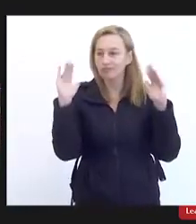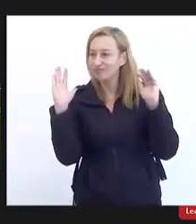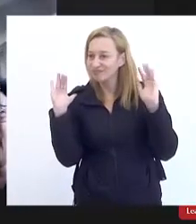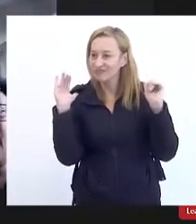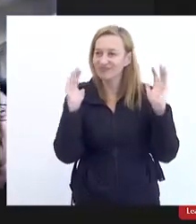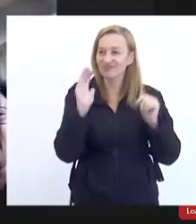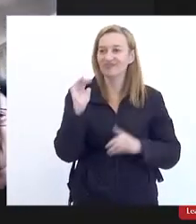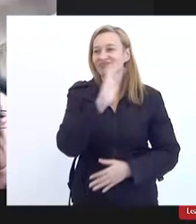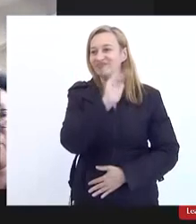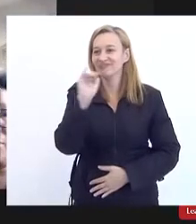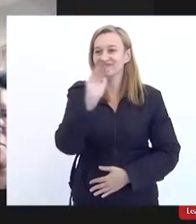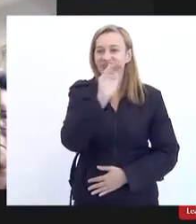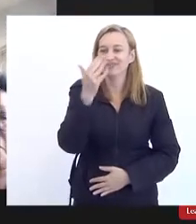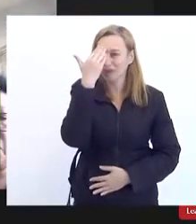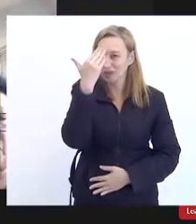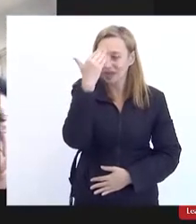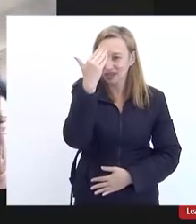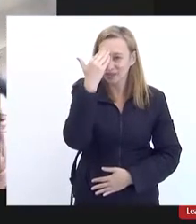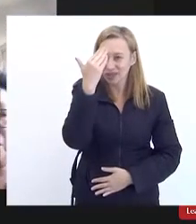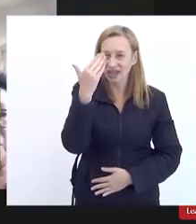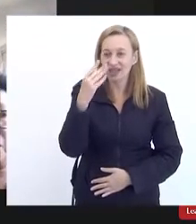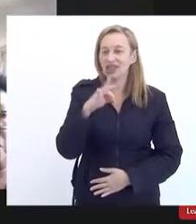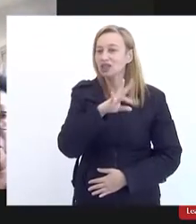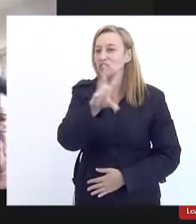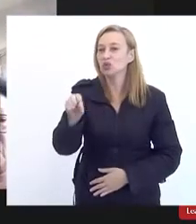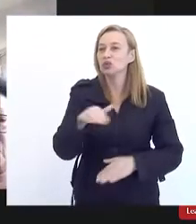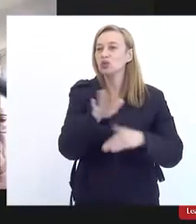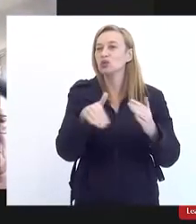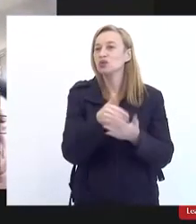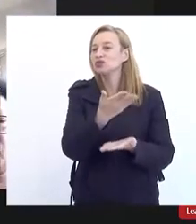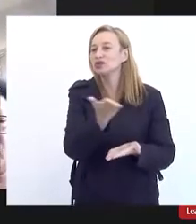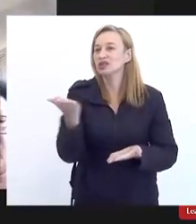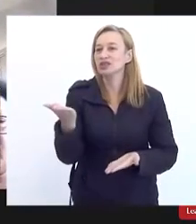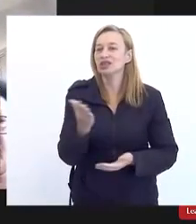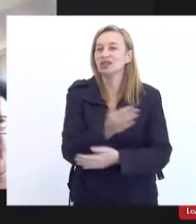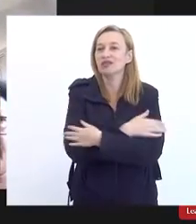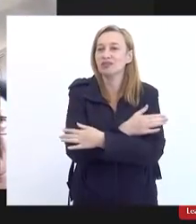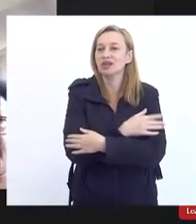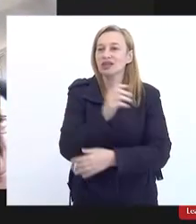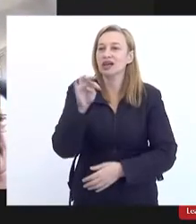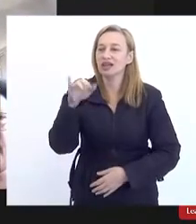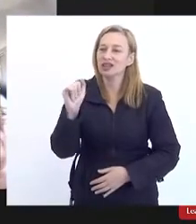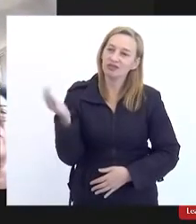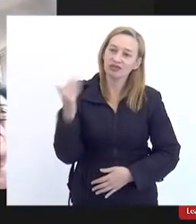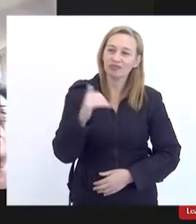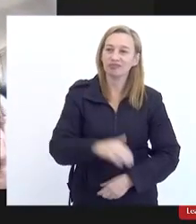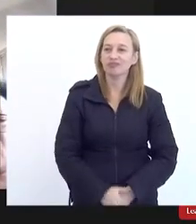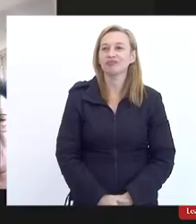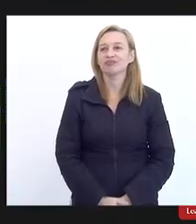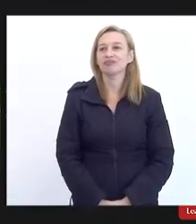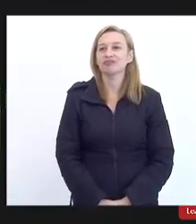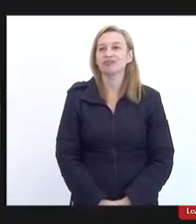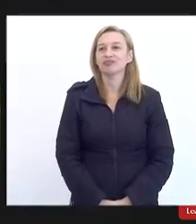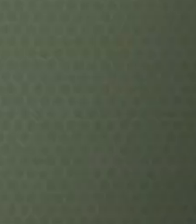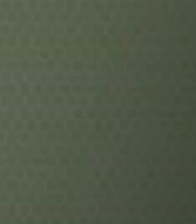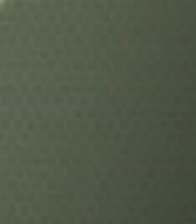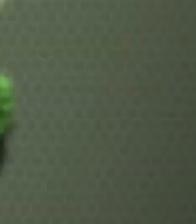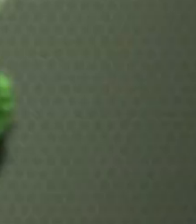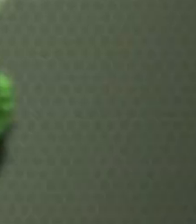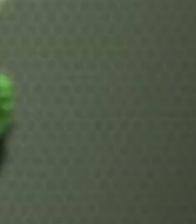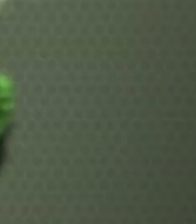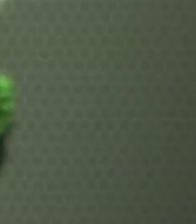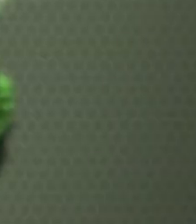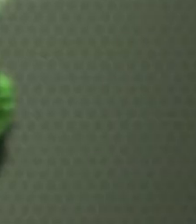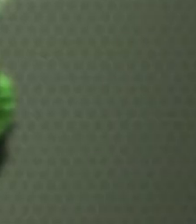professora e matéia obrigada Chico todo mundo abraço ali vamos que vamos salve